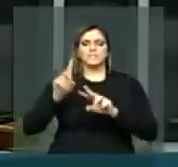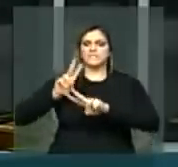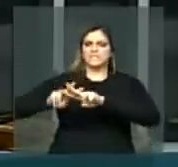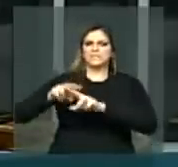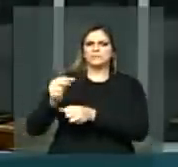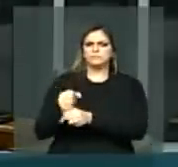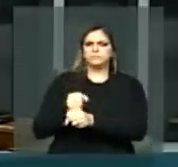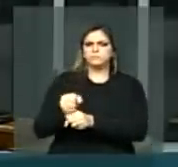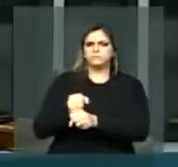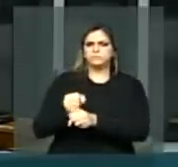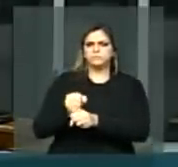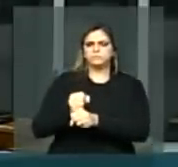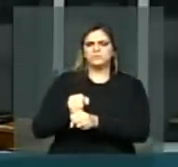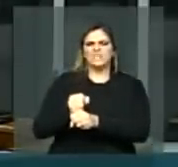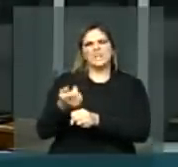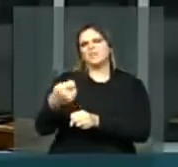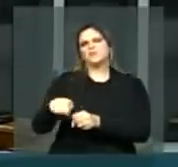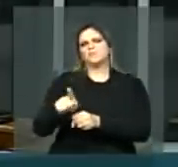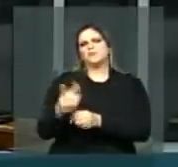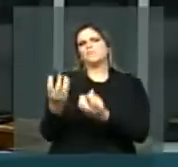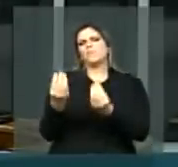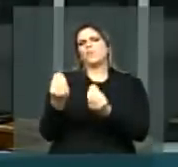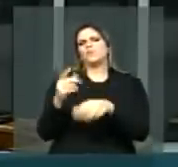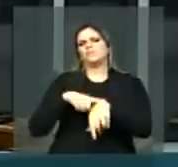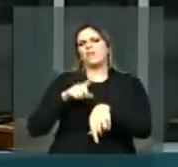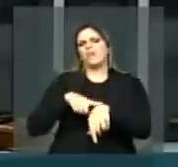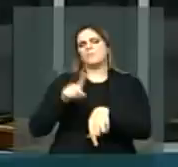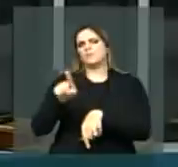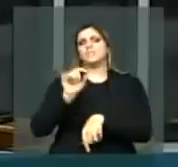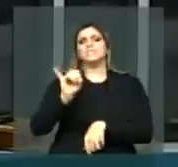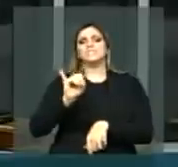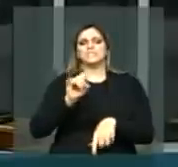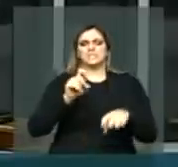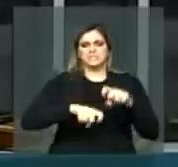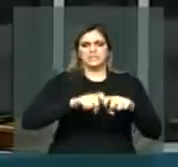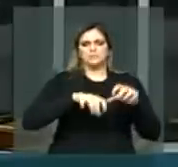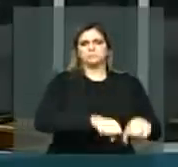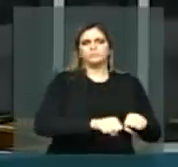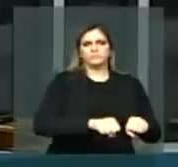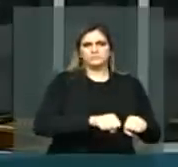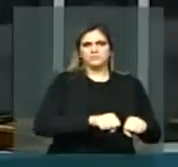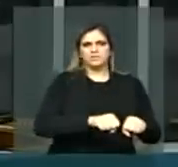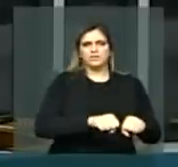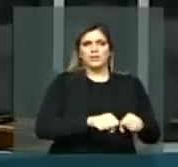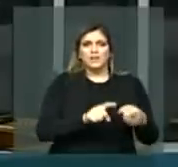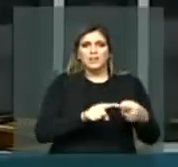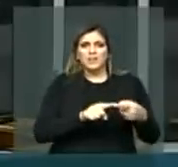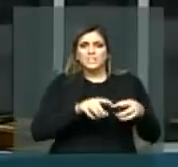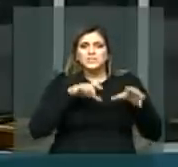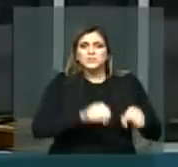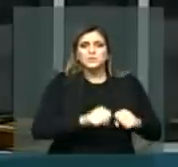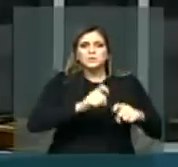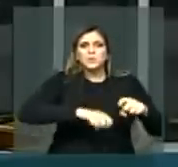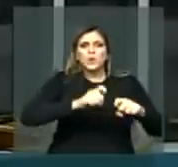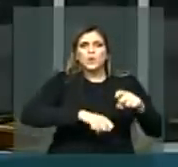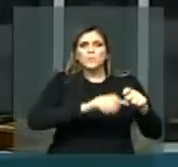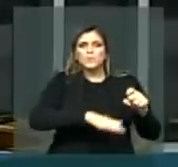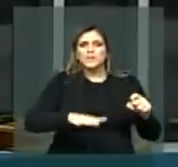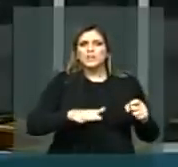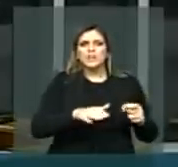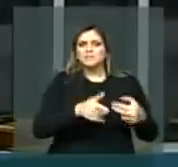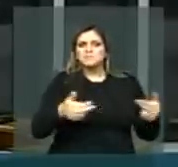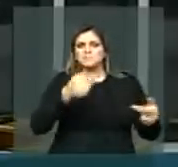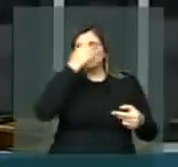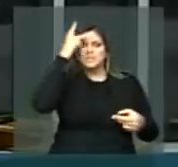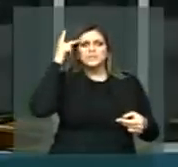de estupro de vulneráveis, e, aliás, não somente a redução das penas, mas a redução da idade de